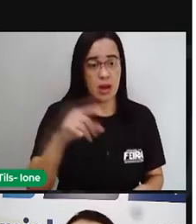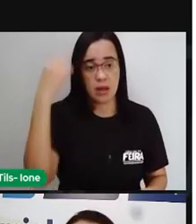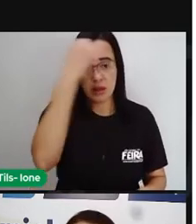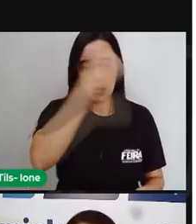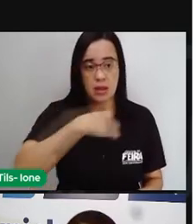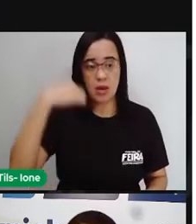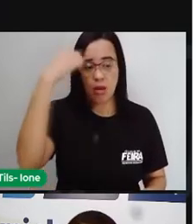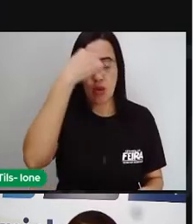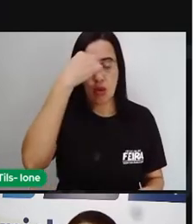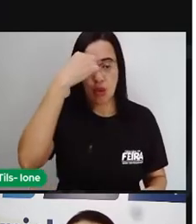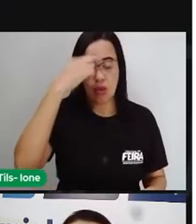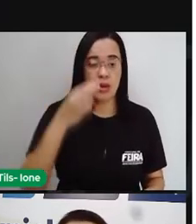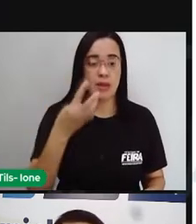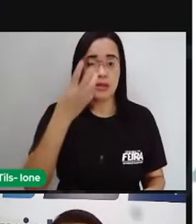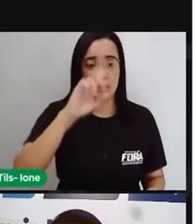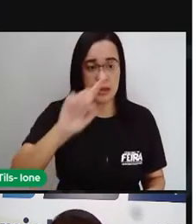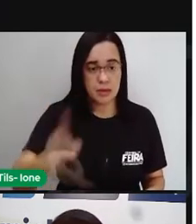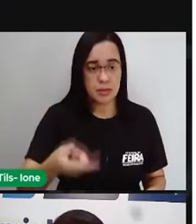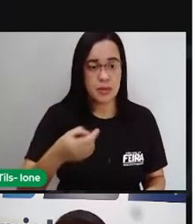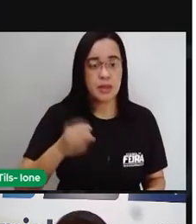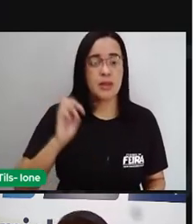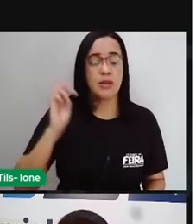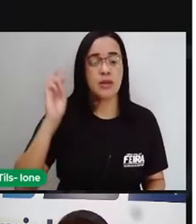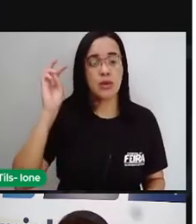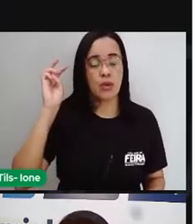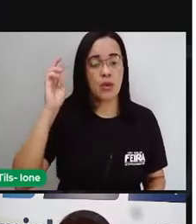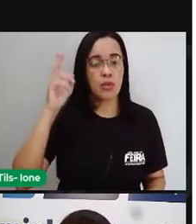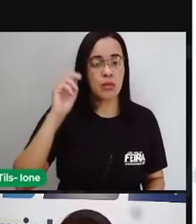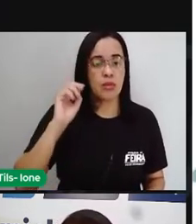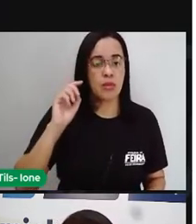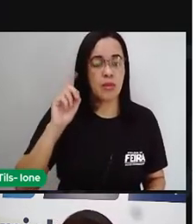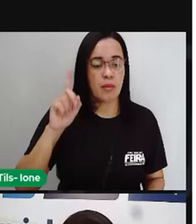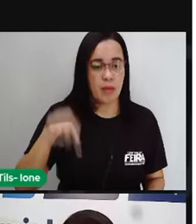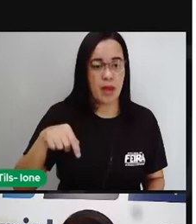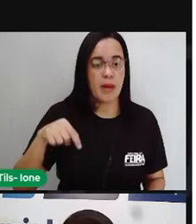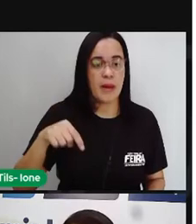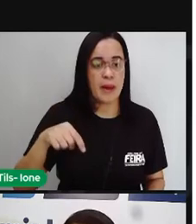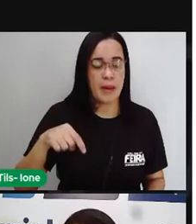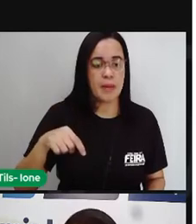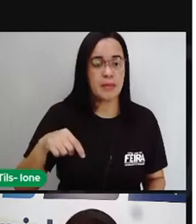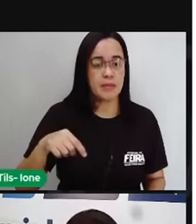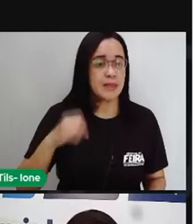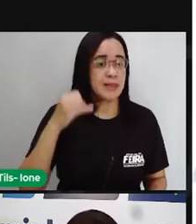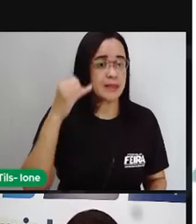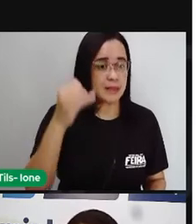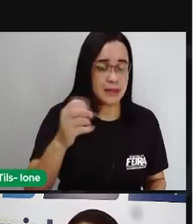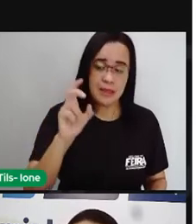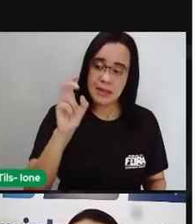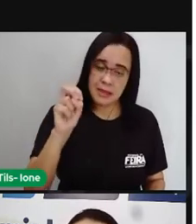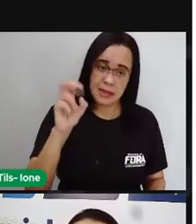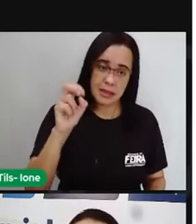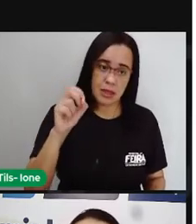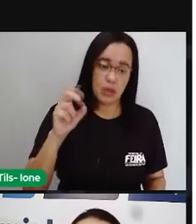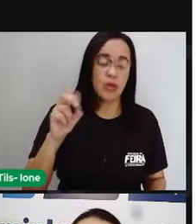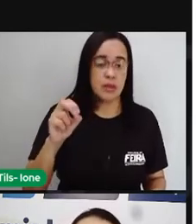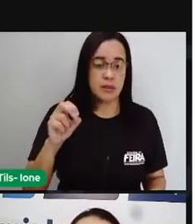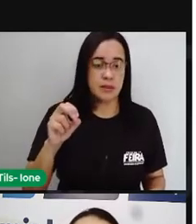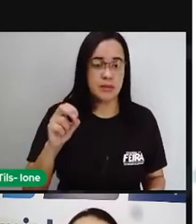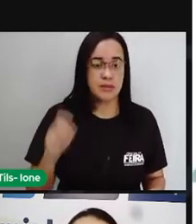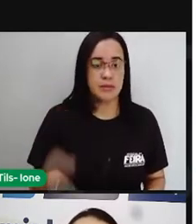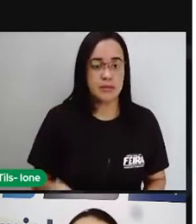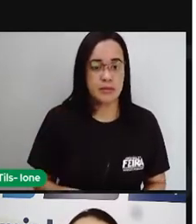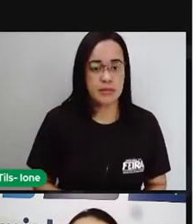batimentos. isso se o coração estiver batendo ó, 50 vezes por minuto. Quando a gente